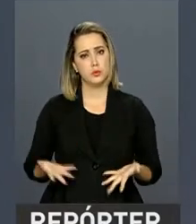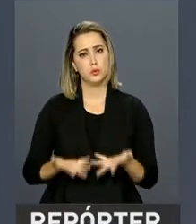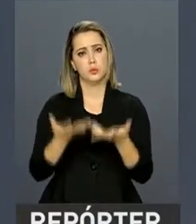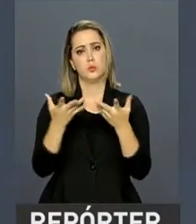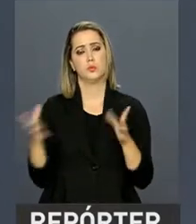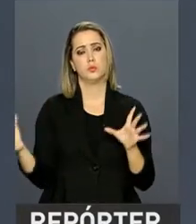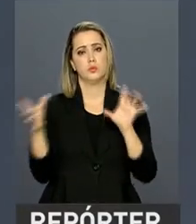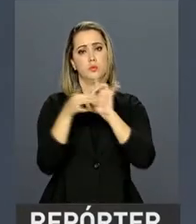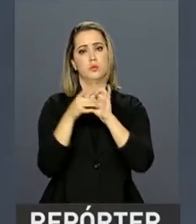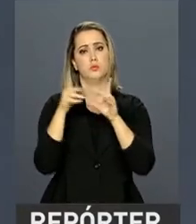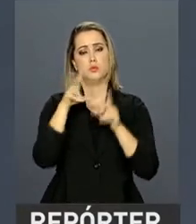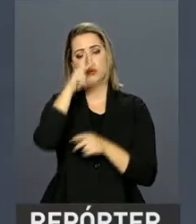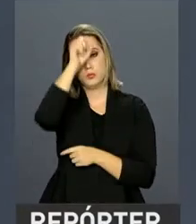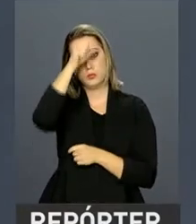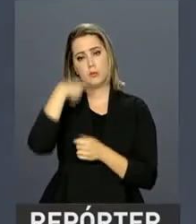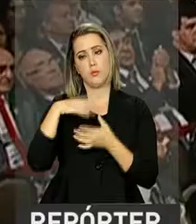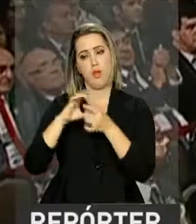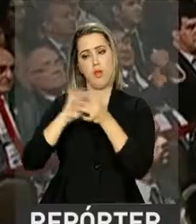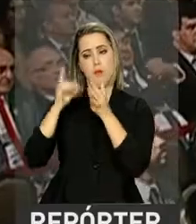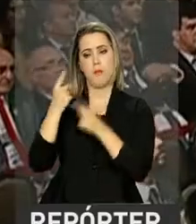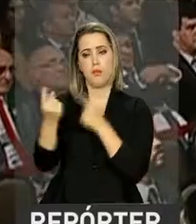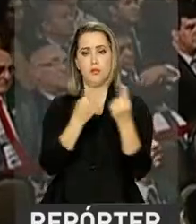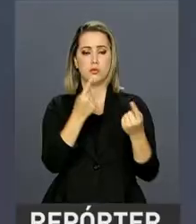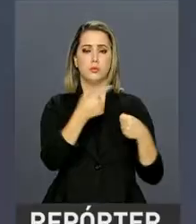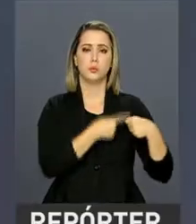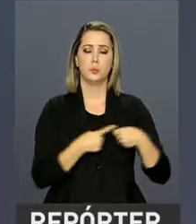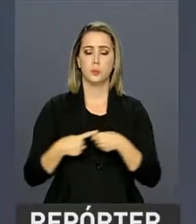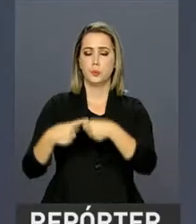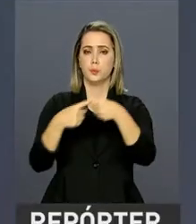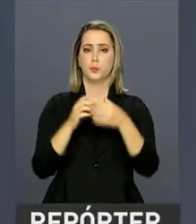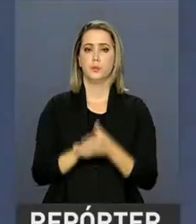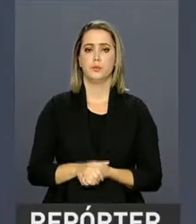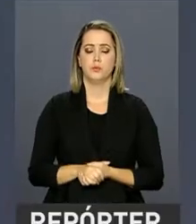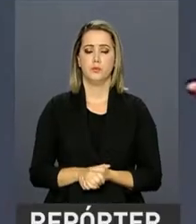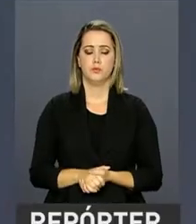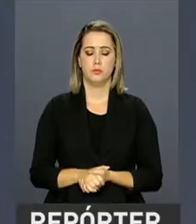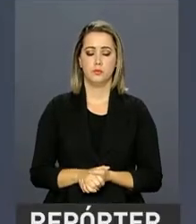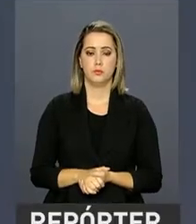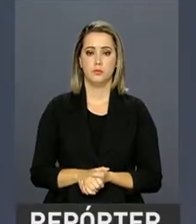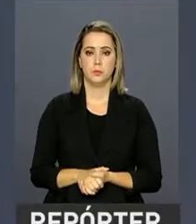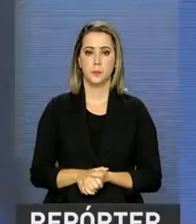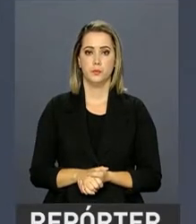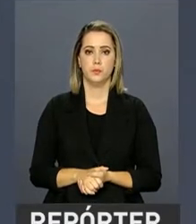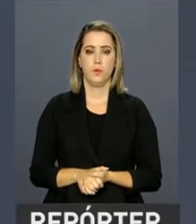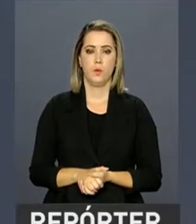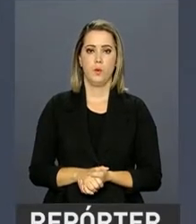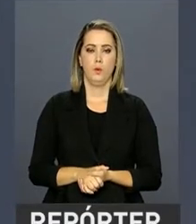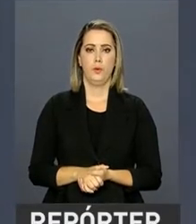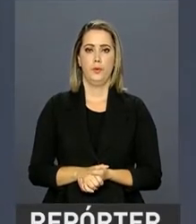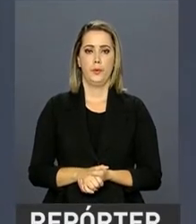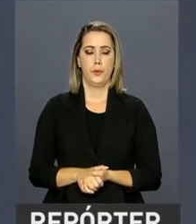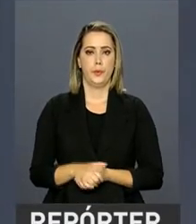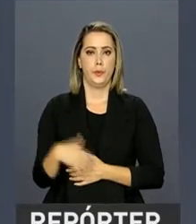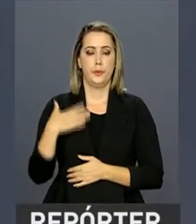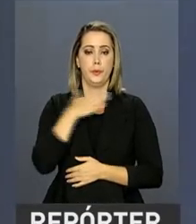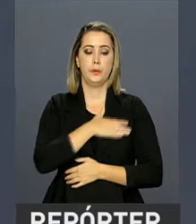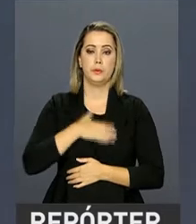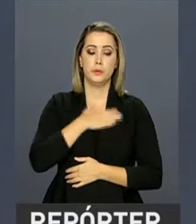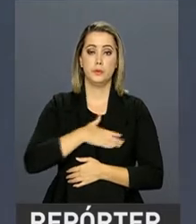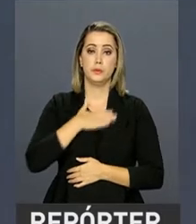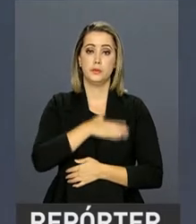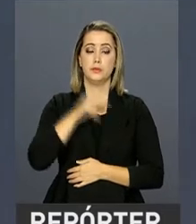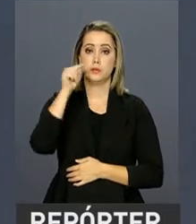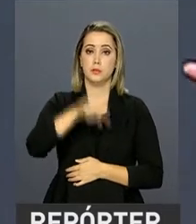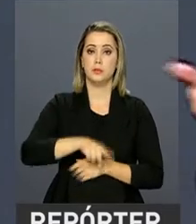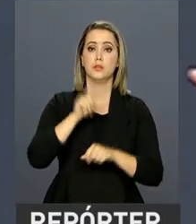fortalecimento e a autonomia dos municípios. O que mais me agrada neste momento é que